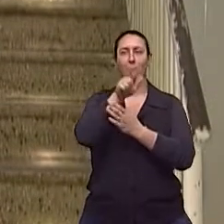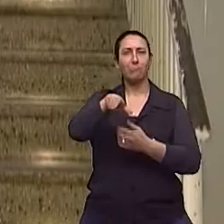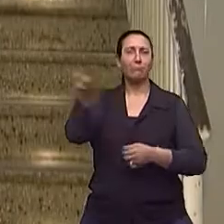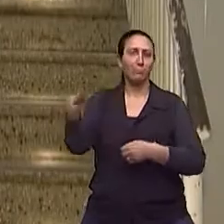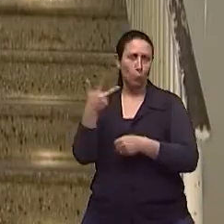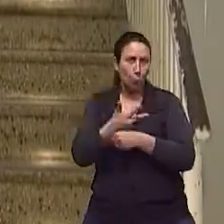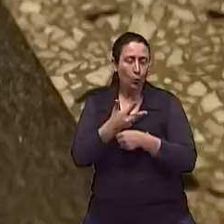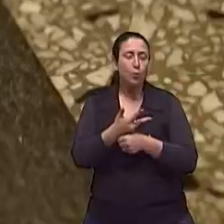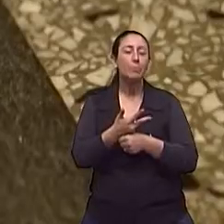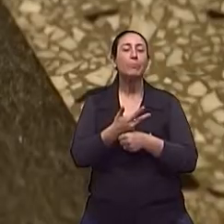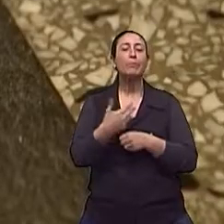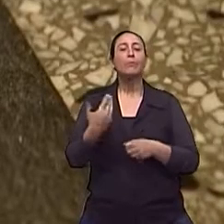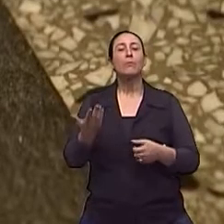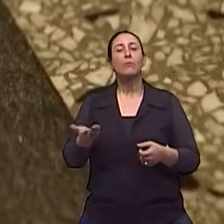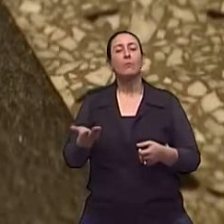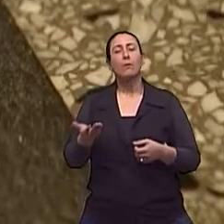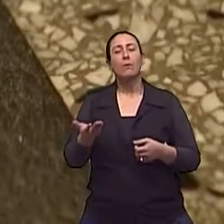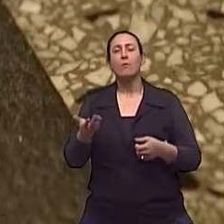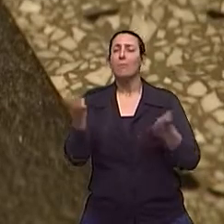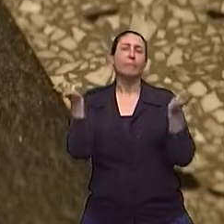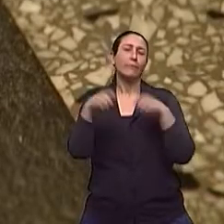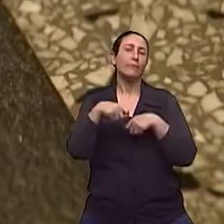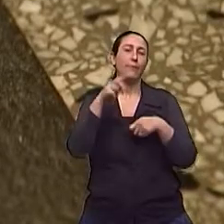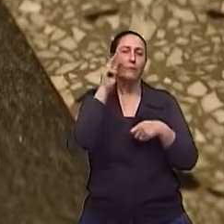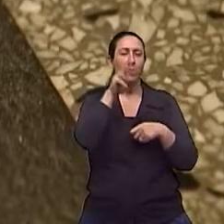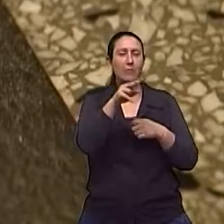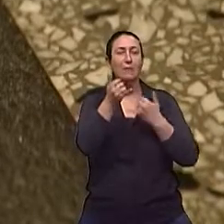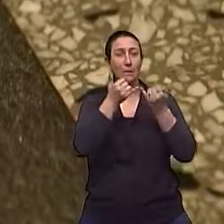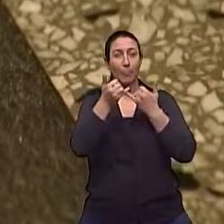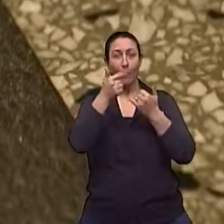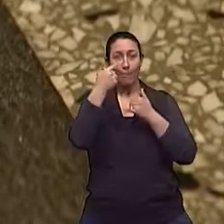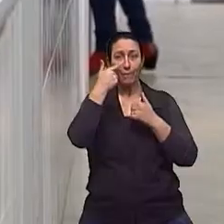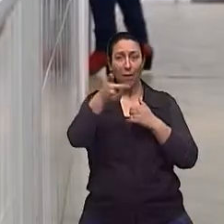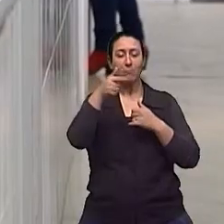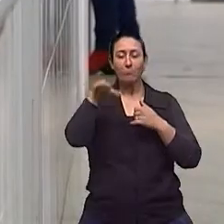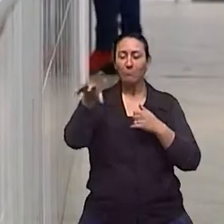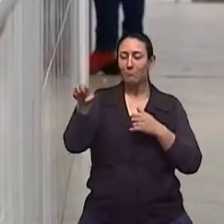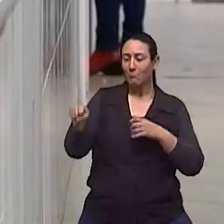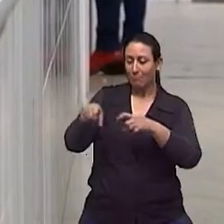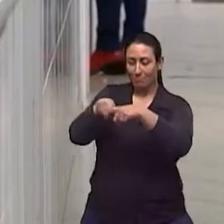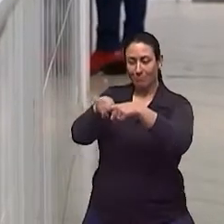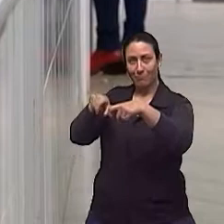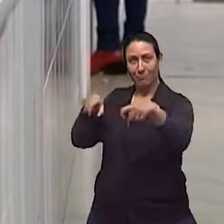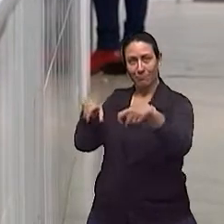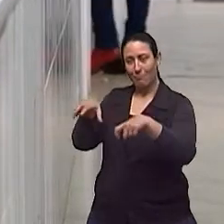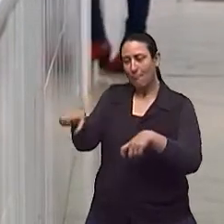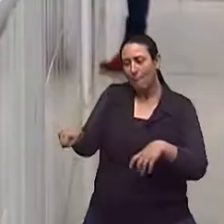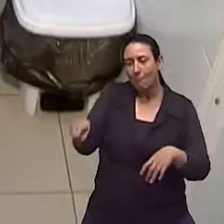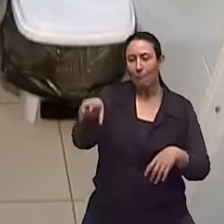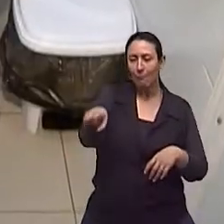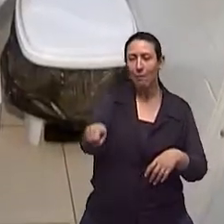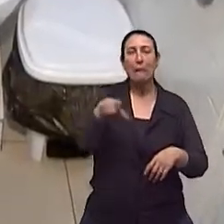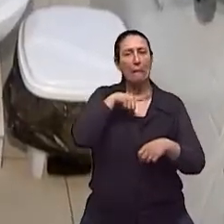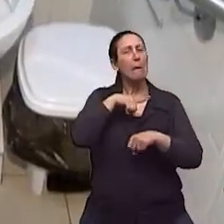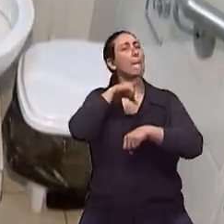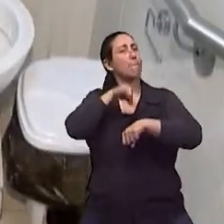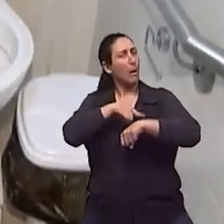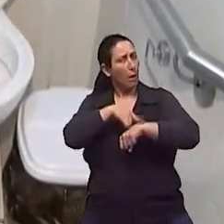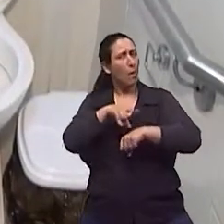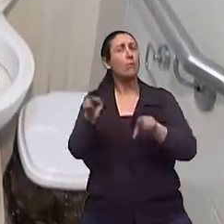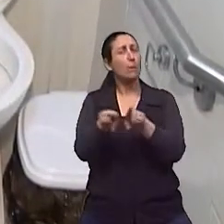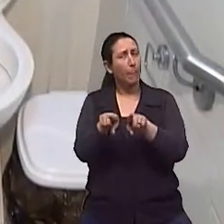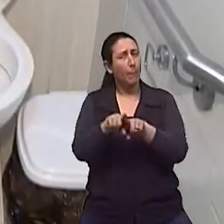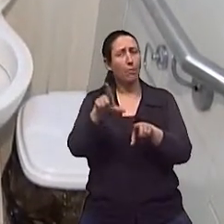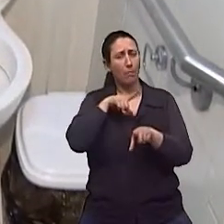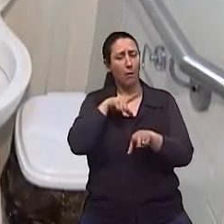idoso, né? Podemos ver, por exemplo, os nossos corrimões, nos nossos banheiros também tem